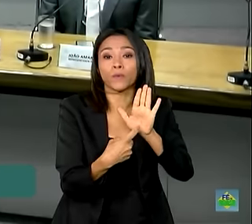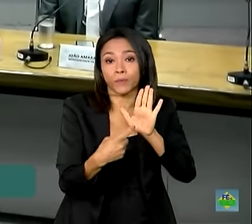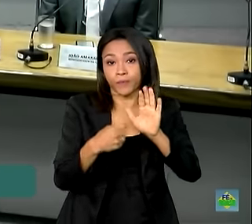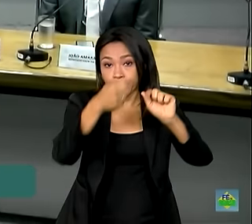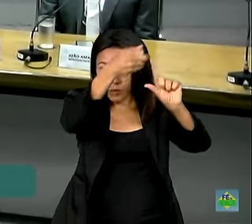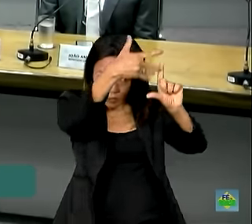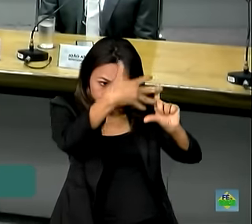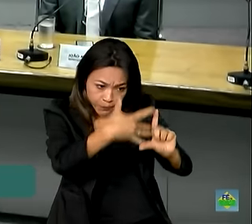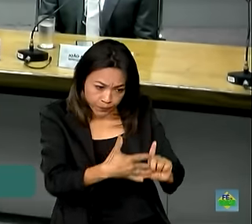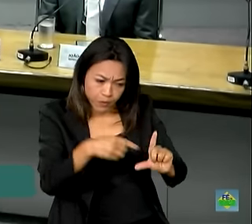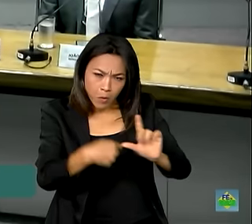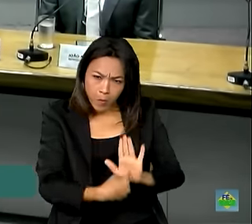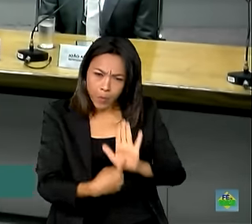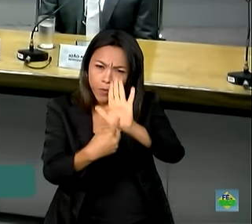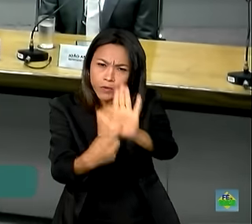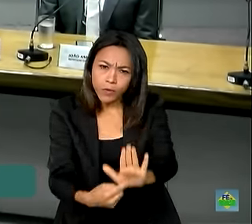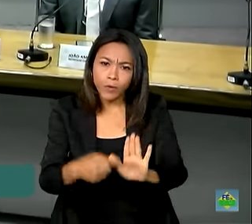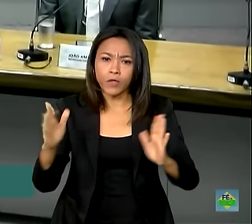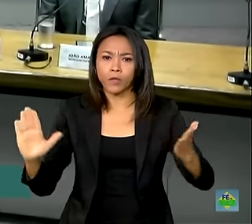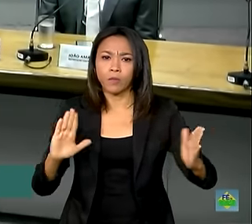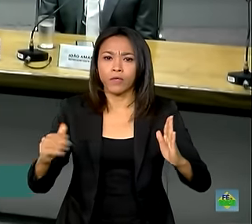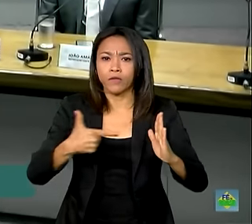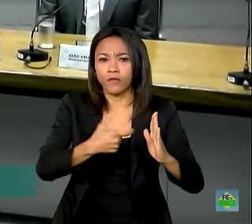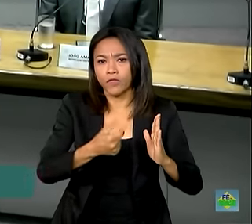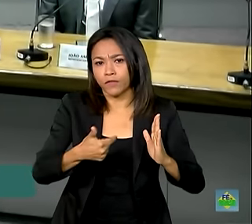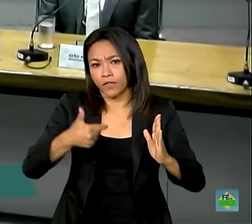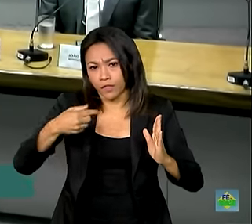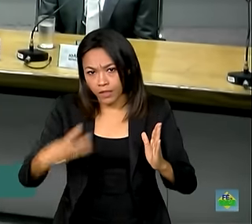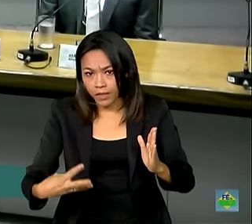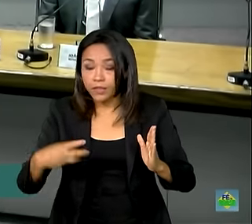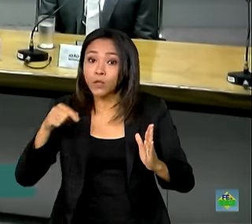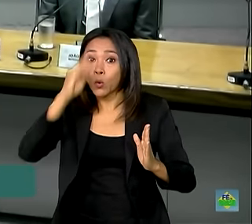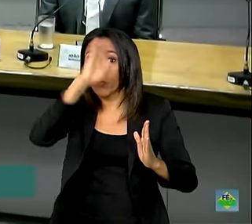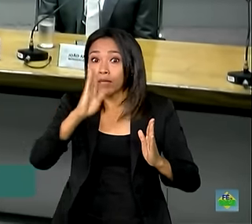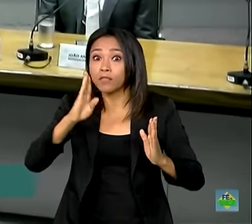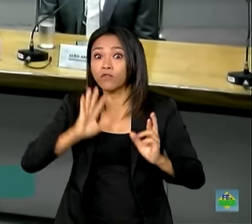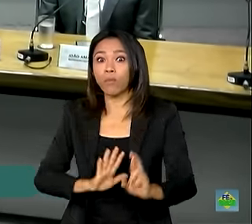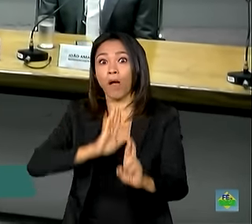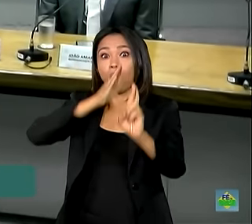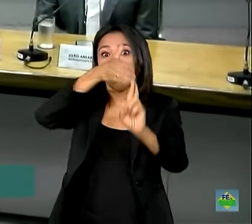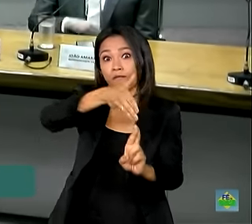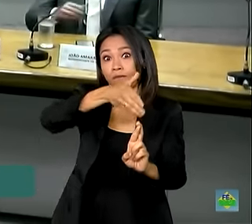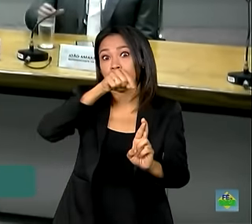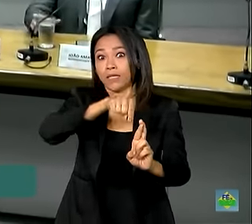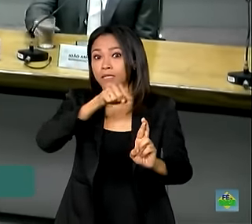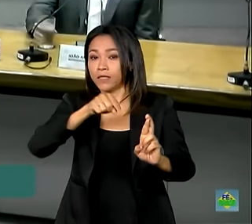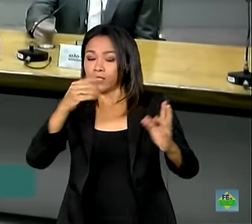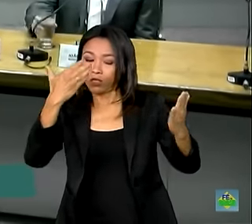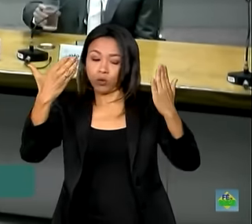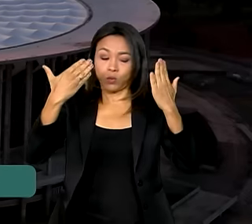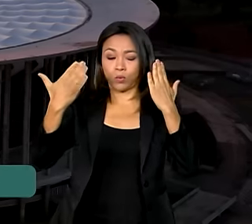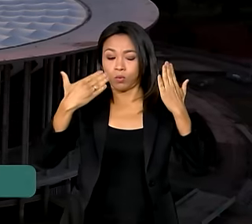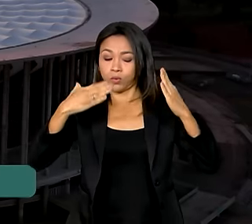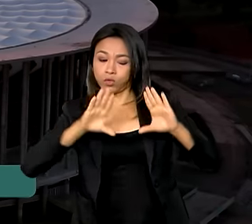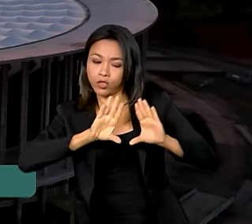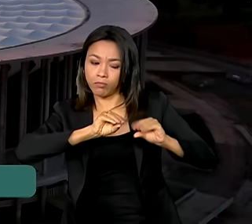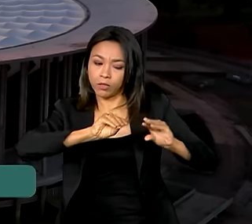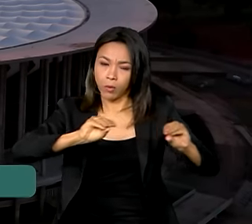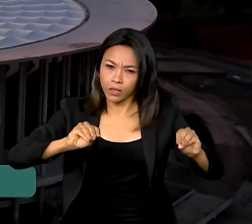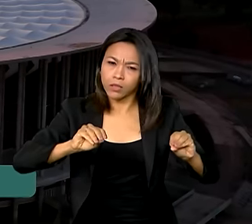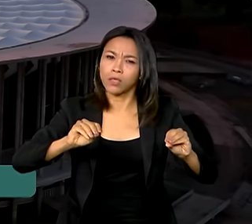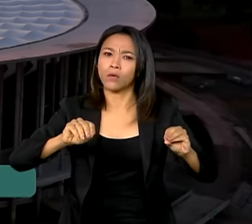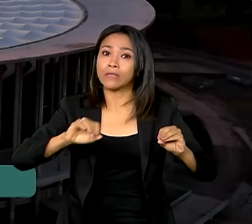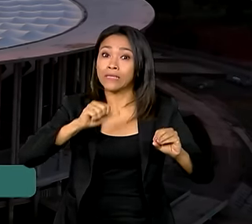mostrou que, em 2023, o Brasil liderou o ranking mundial de suspeitas de manipulação de jogos, com